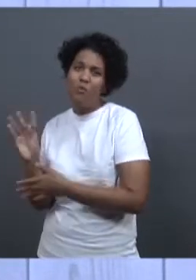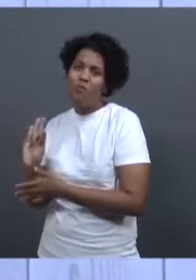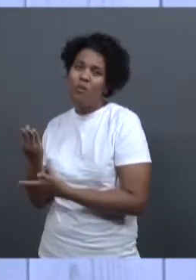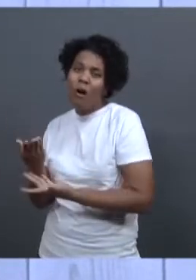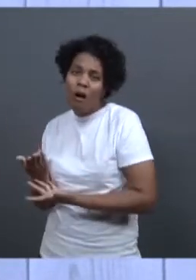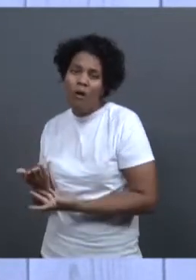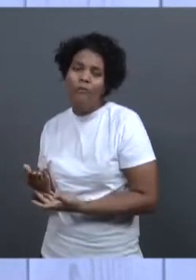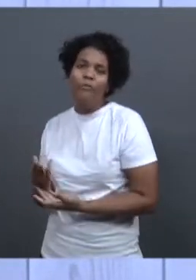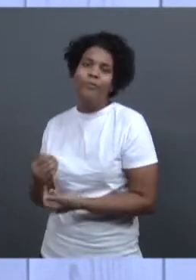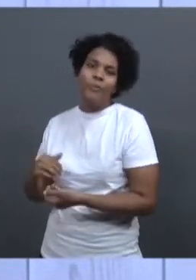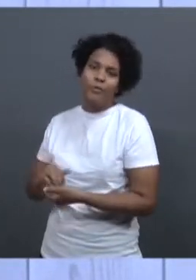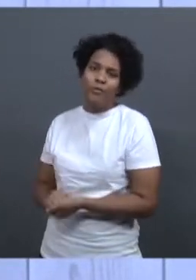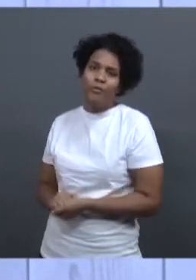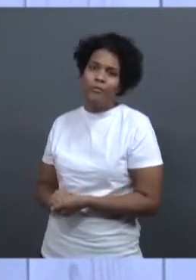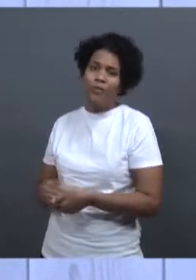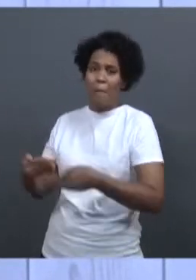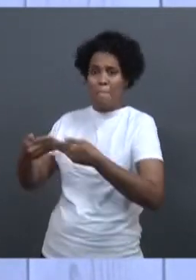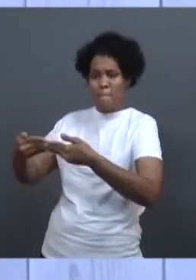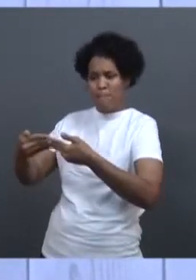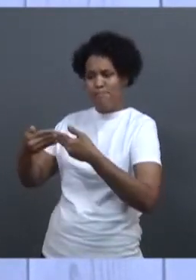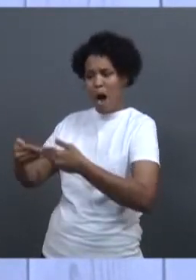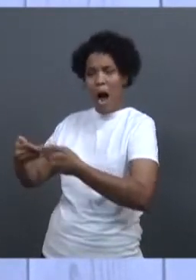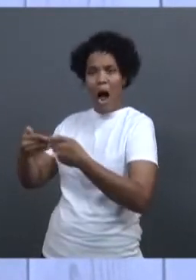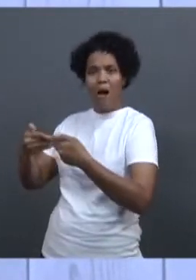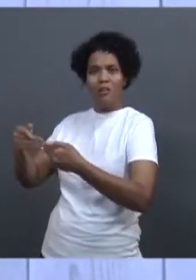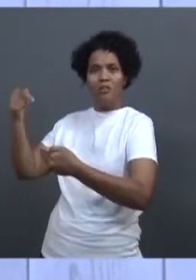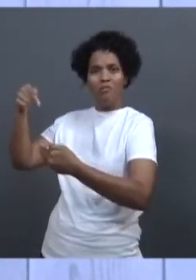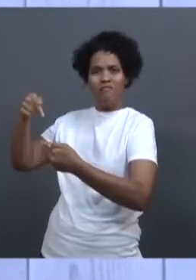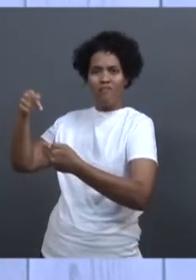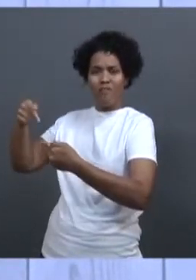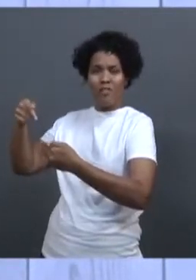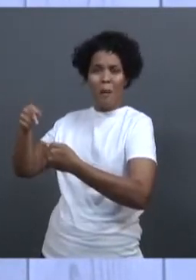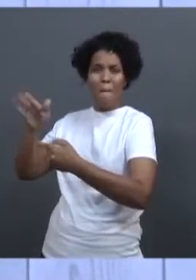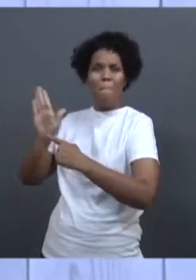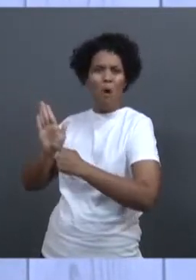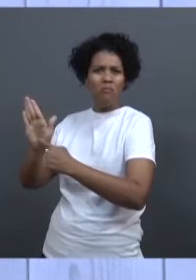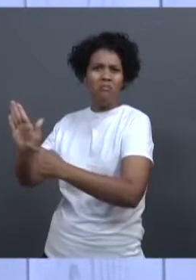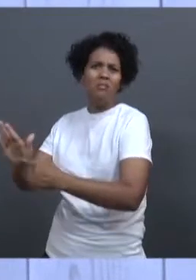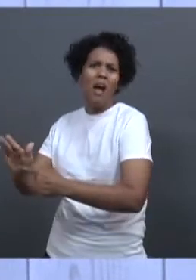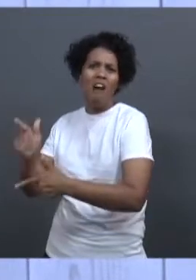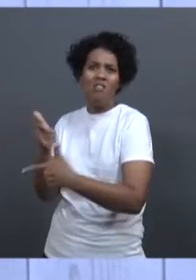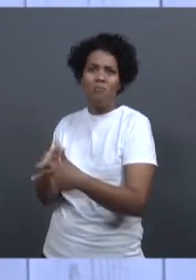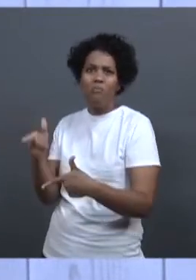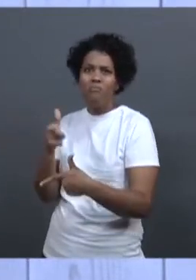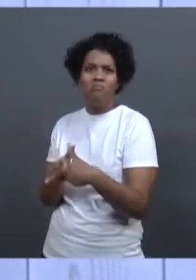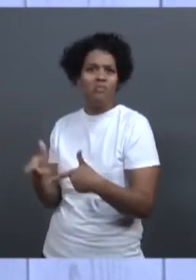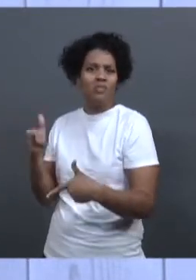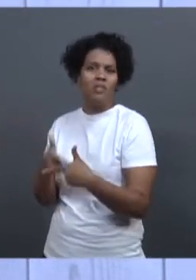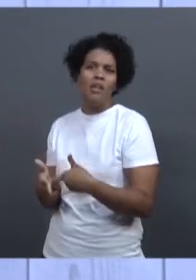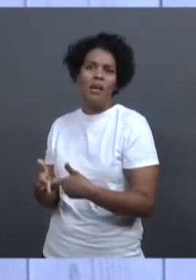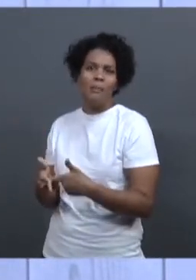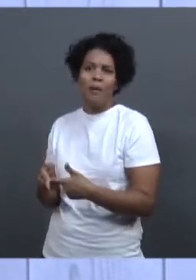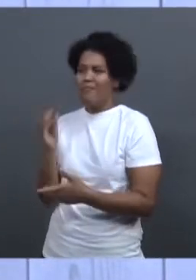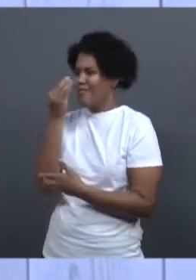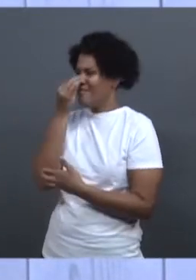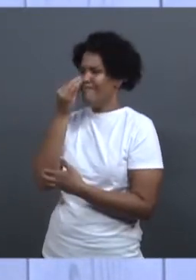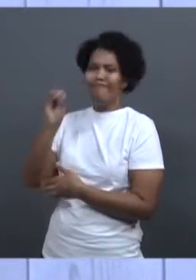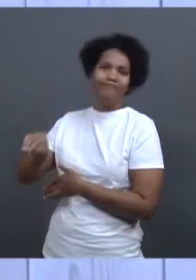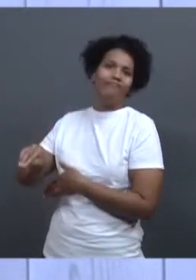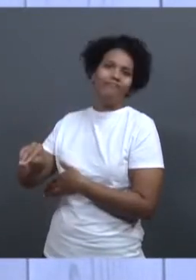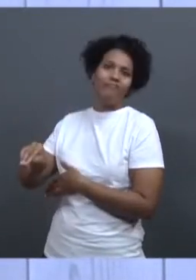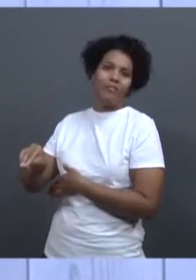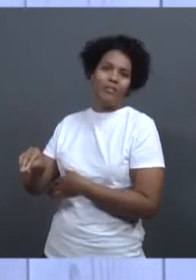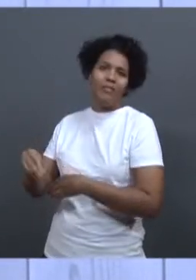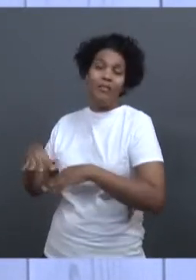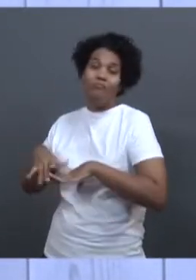sinais de problemas e que precisavam ser corrigidos, e tudo isso foi ignorado, né? Então, há